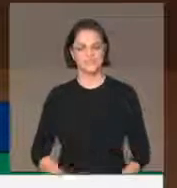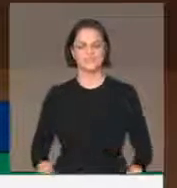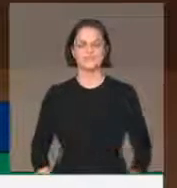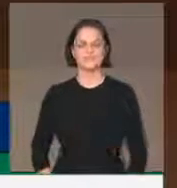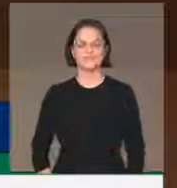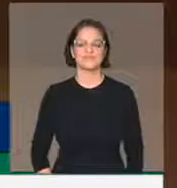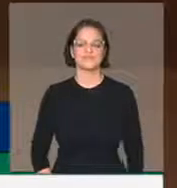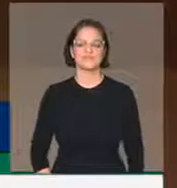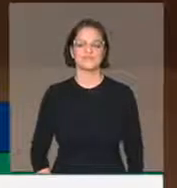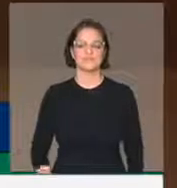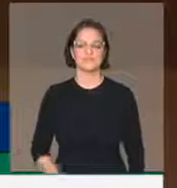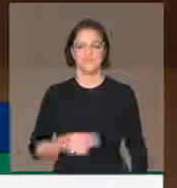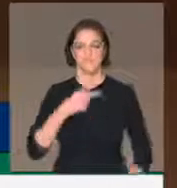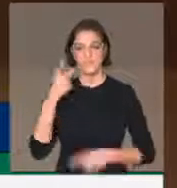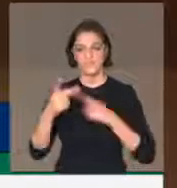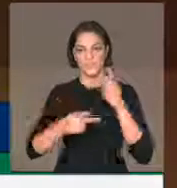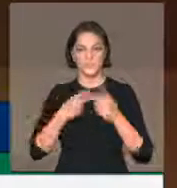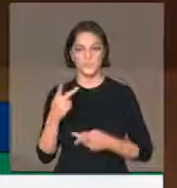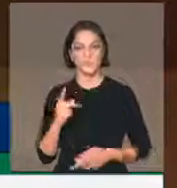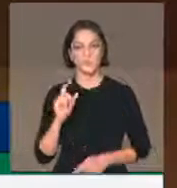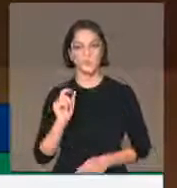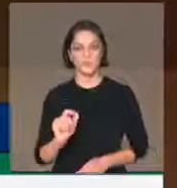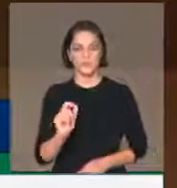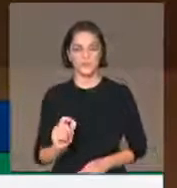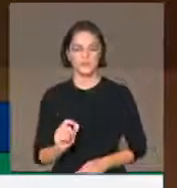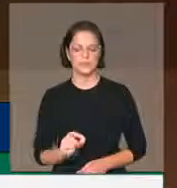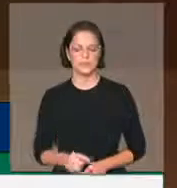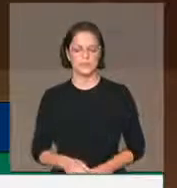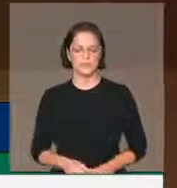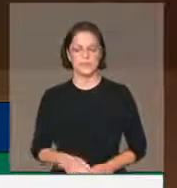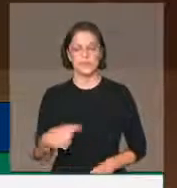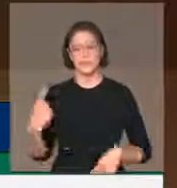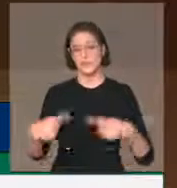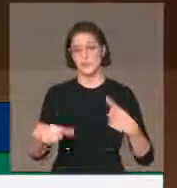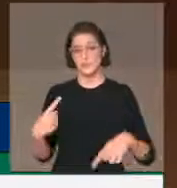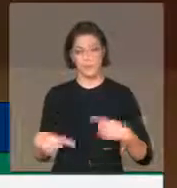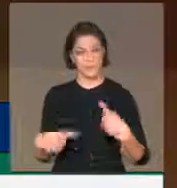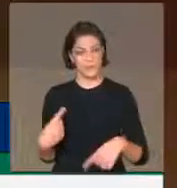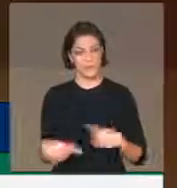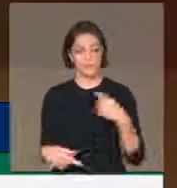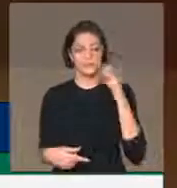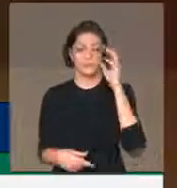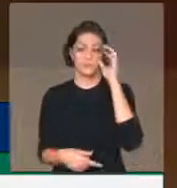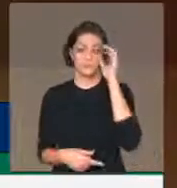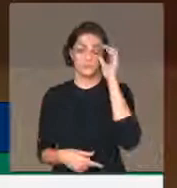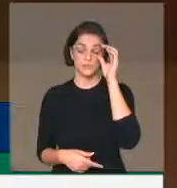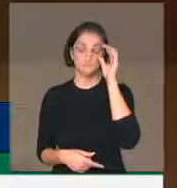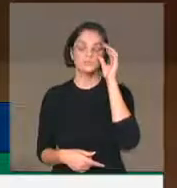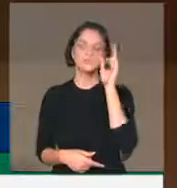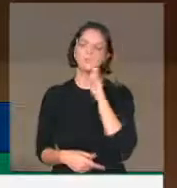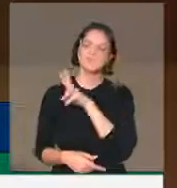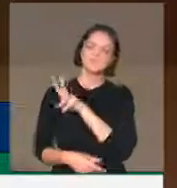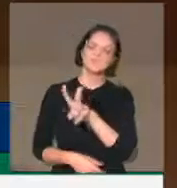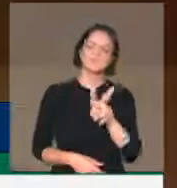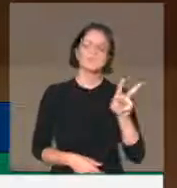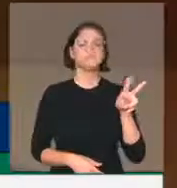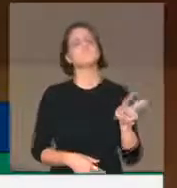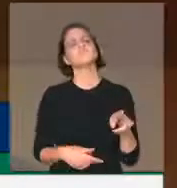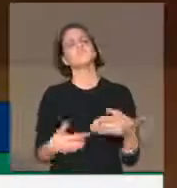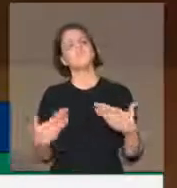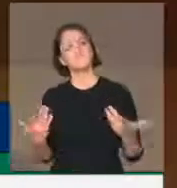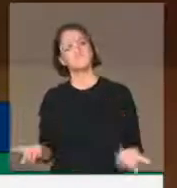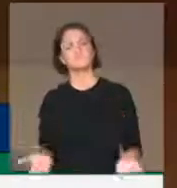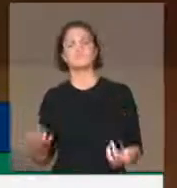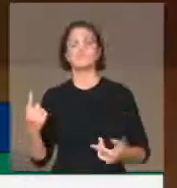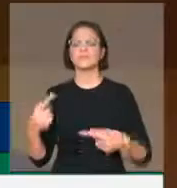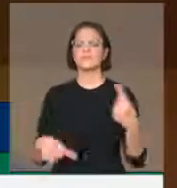debate, pelo que eu vi aqui da manifestação dos líderes que me antecederam, ele é um debate que está sendo feito de